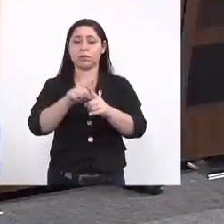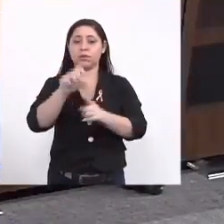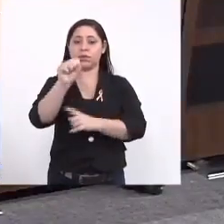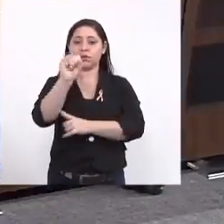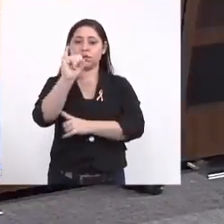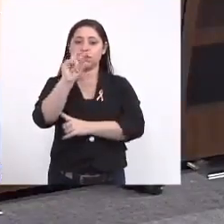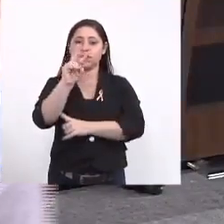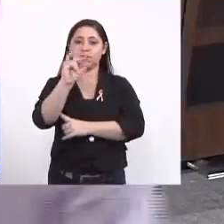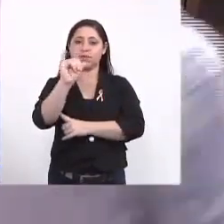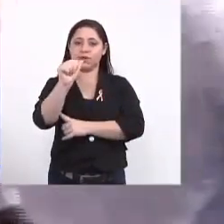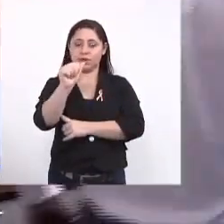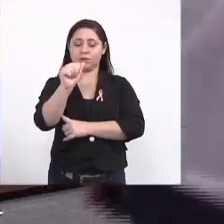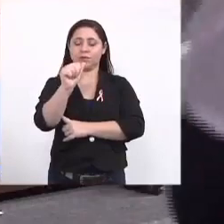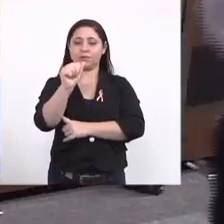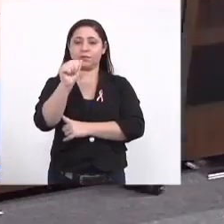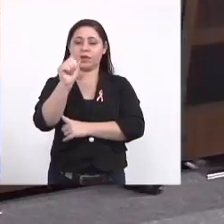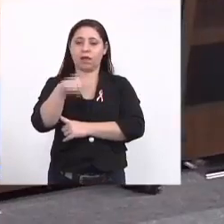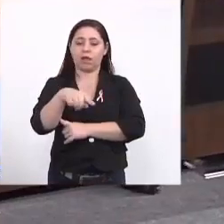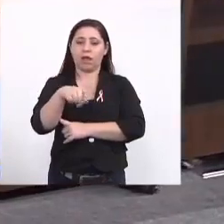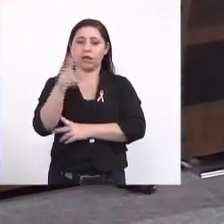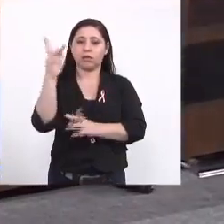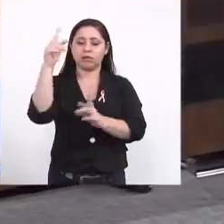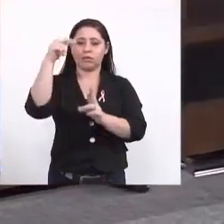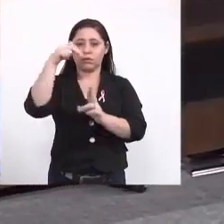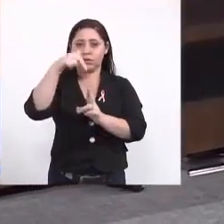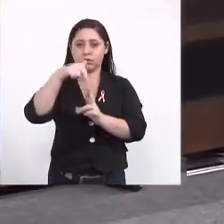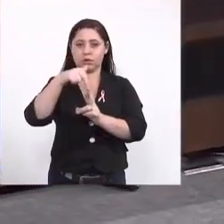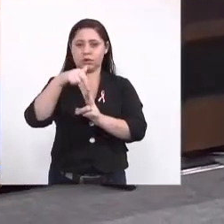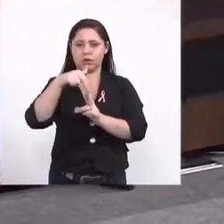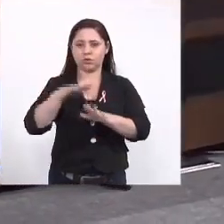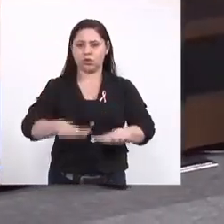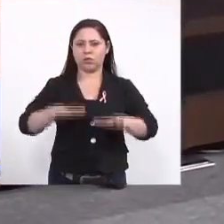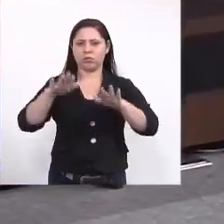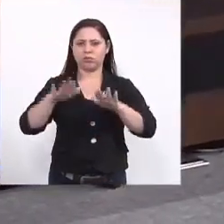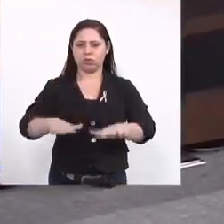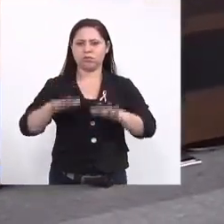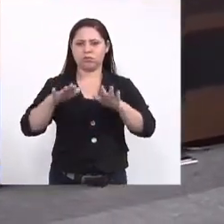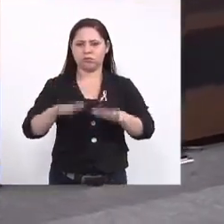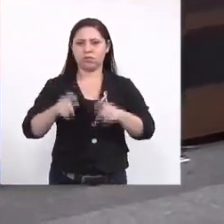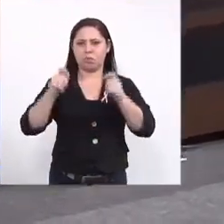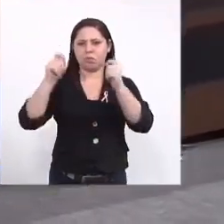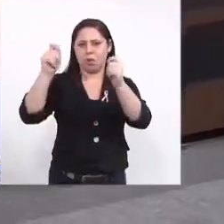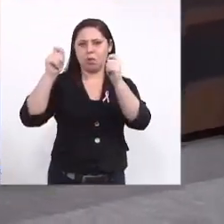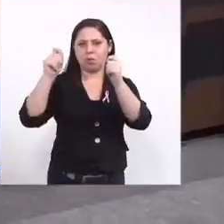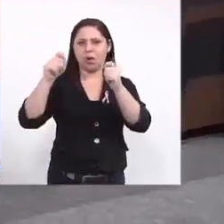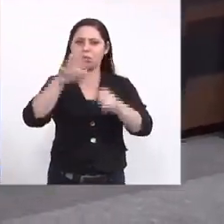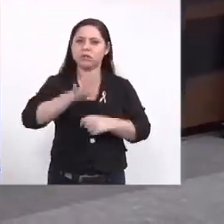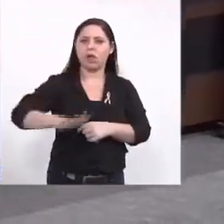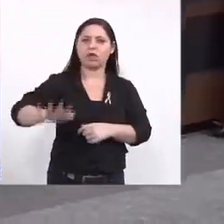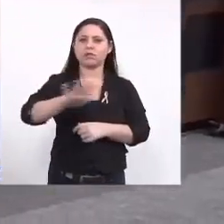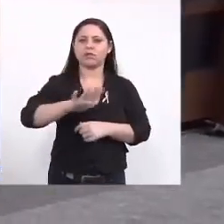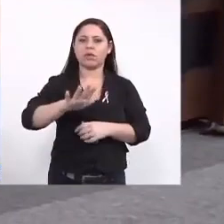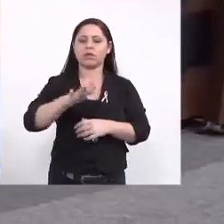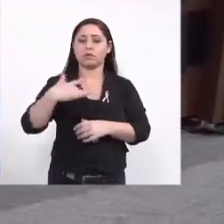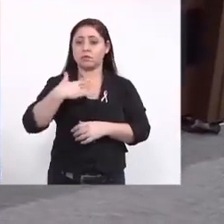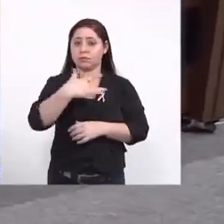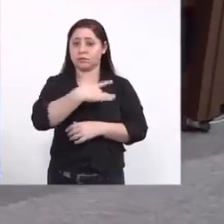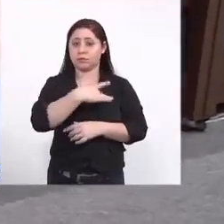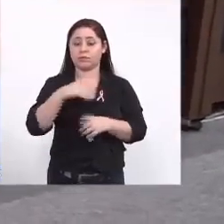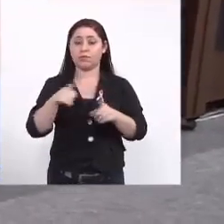Salgueiro que está presente uma militante nessa área e